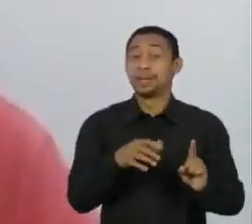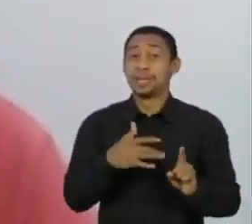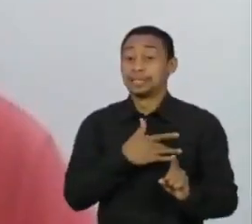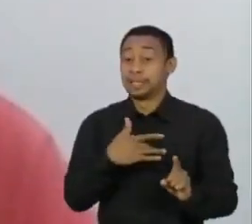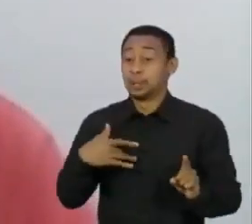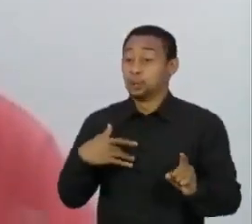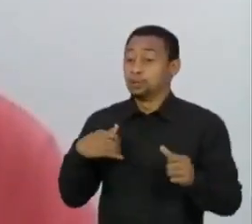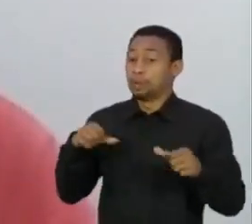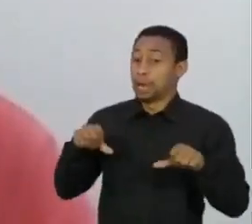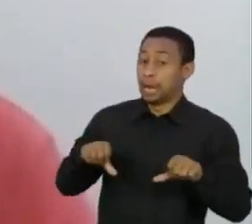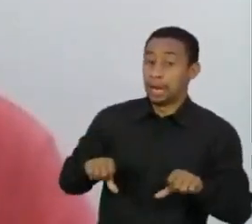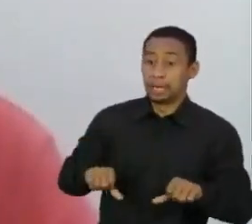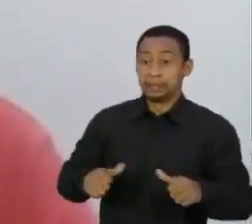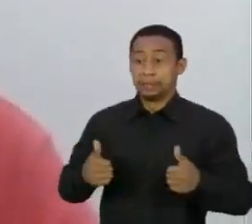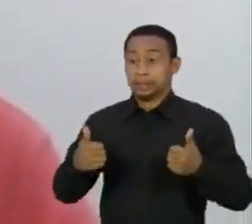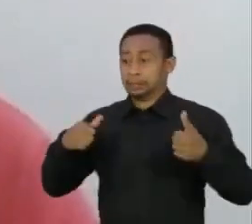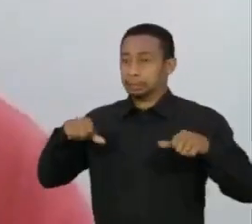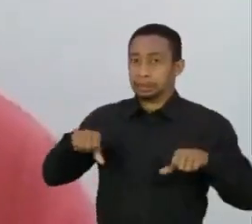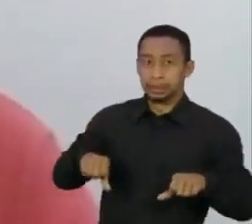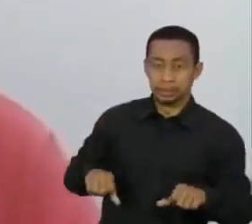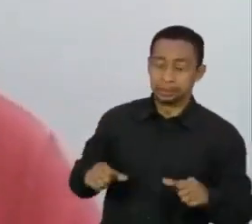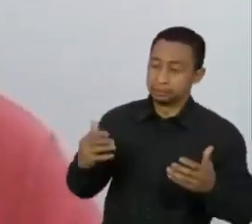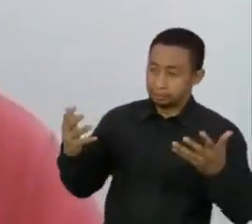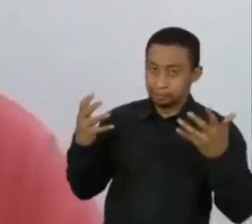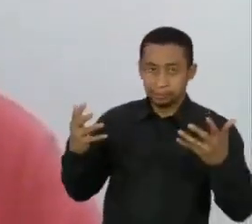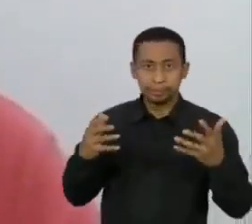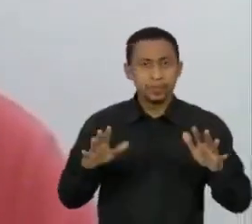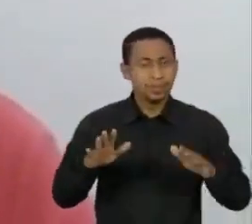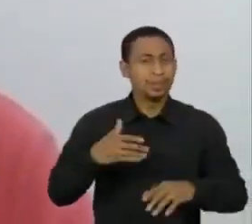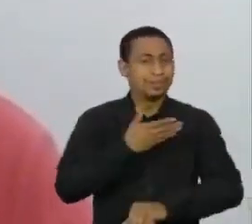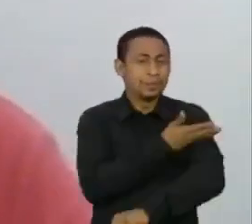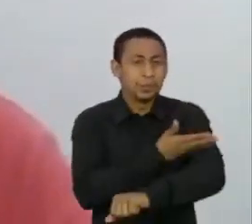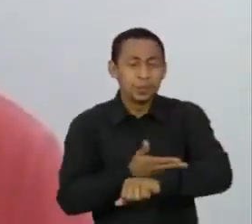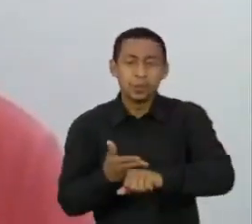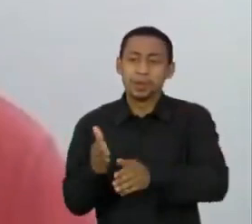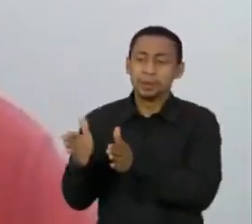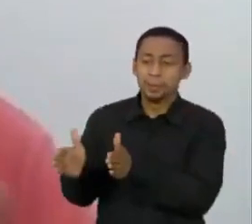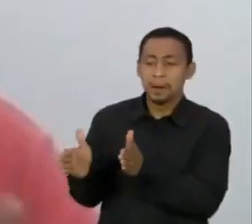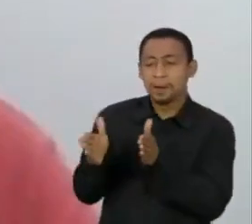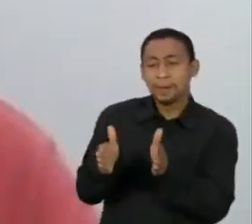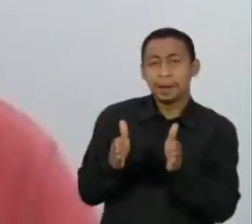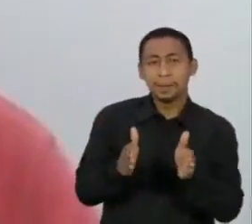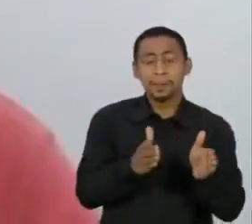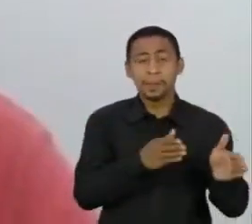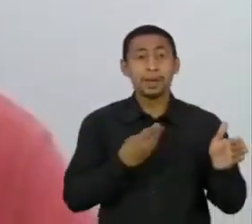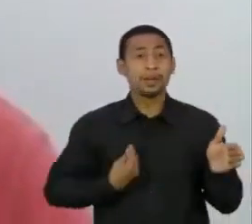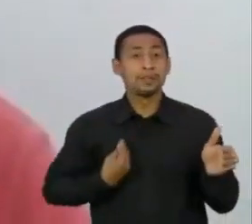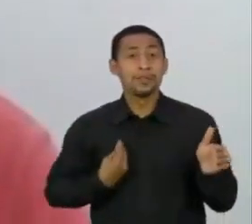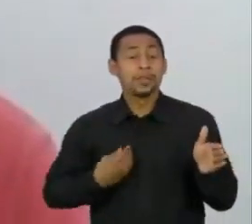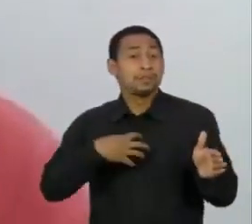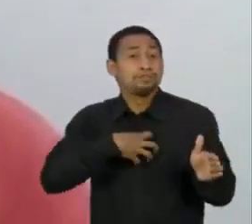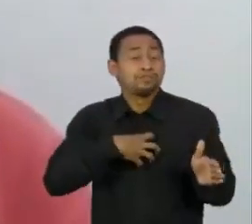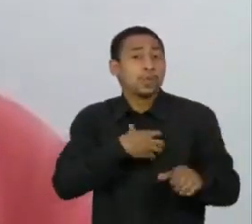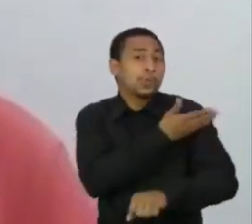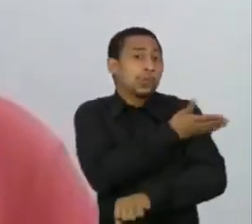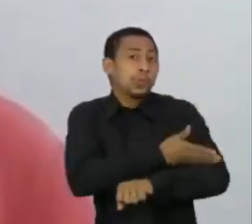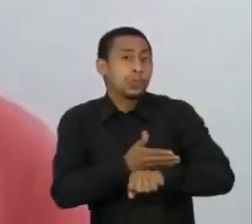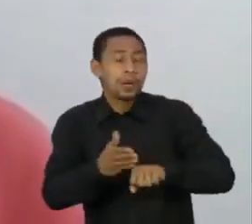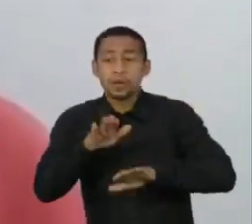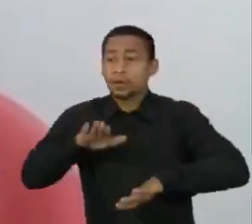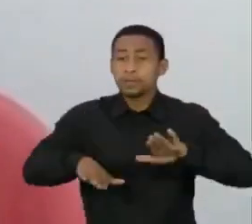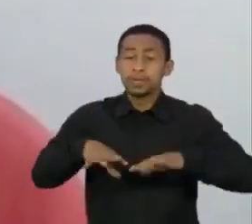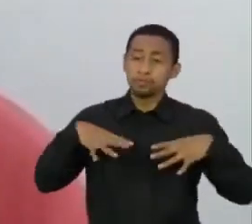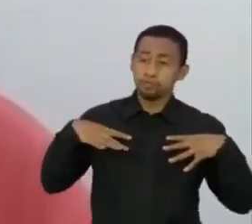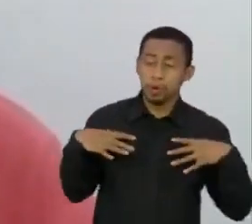A nossa vida cotidiana é uma vida que, na maioria das vezes, tem rotina e regularidade. A